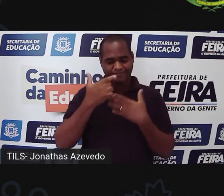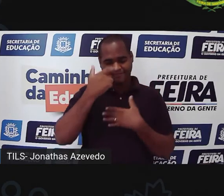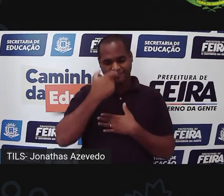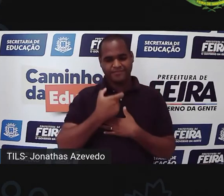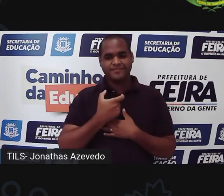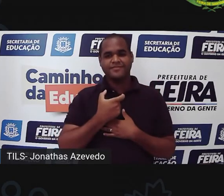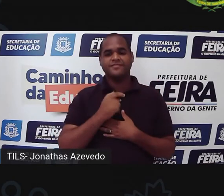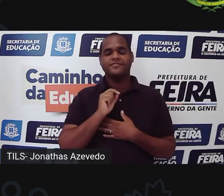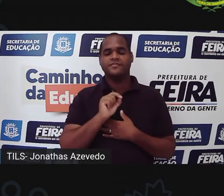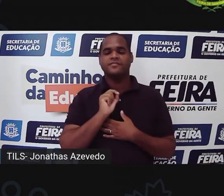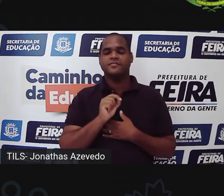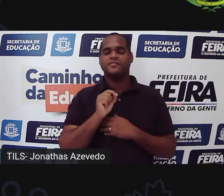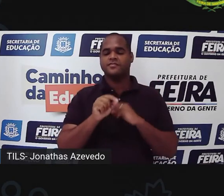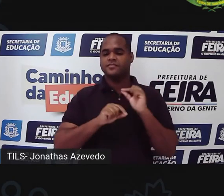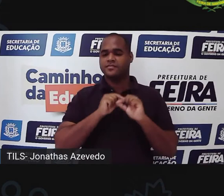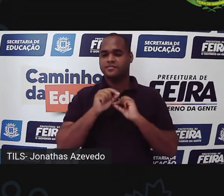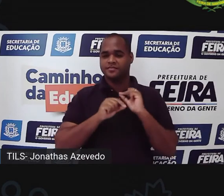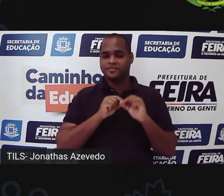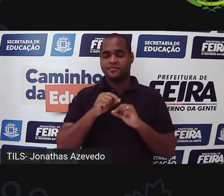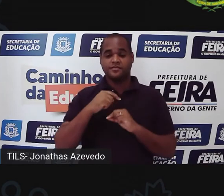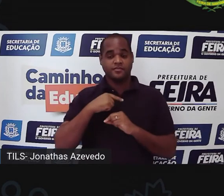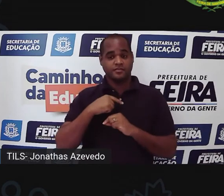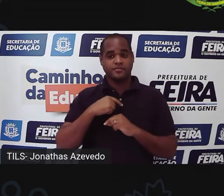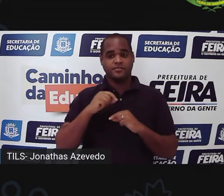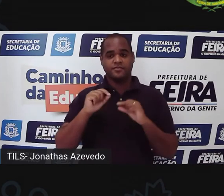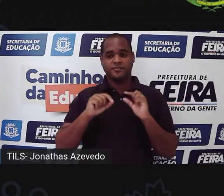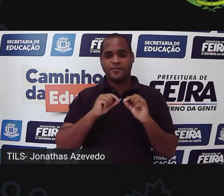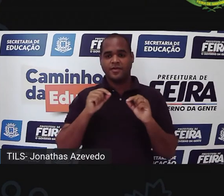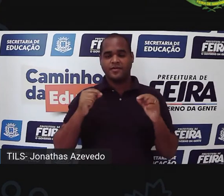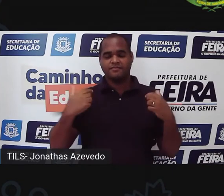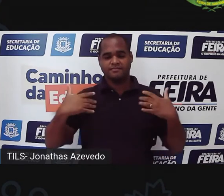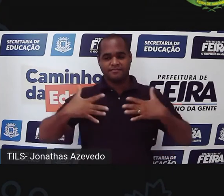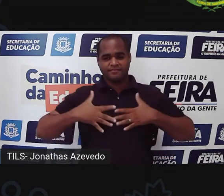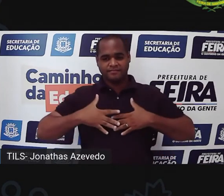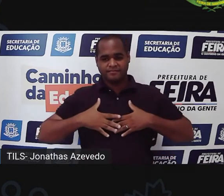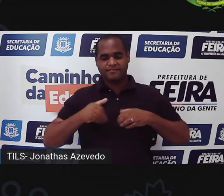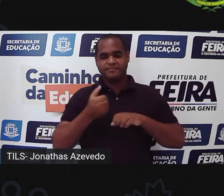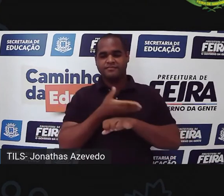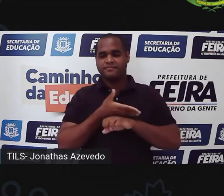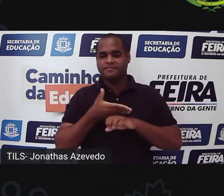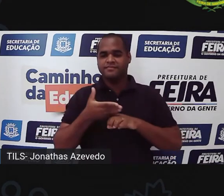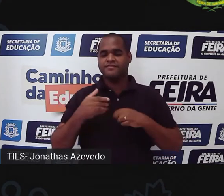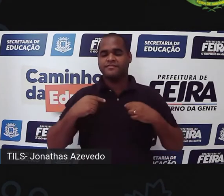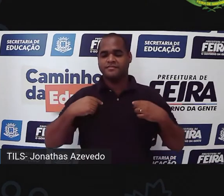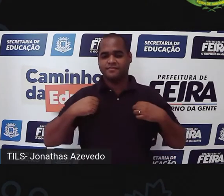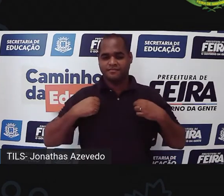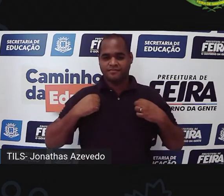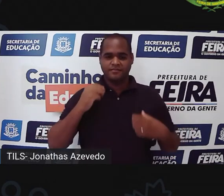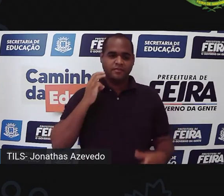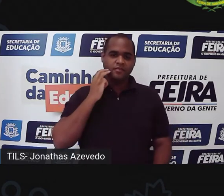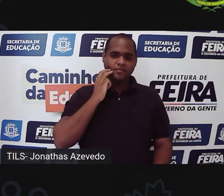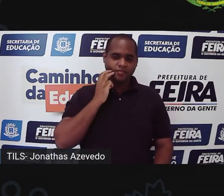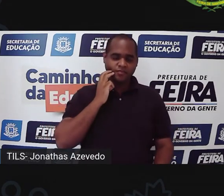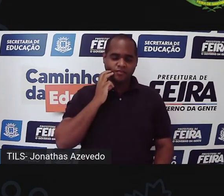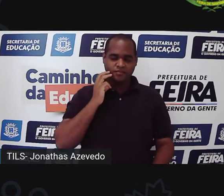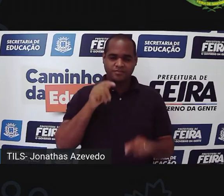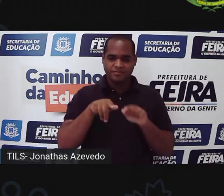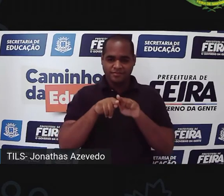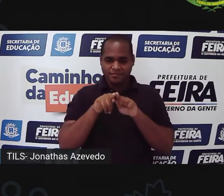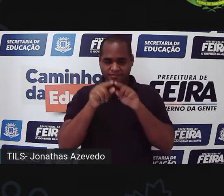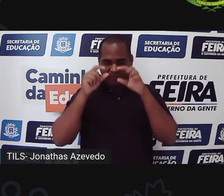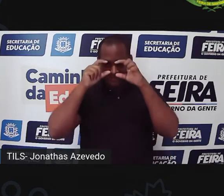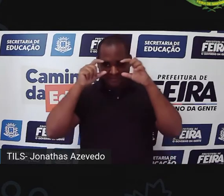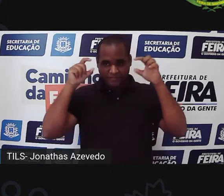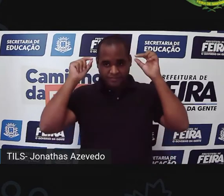eu estou trajando um guardapó branco, sobre uma camisa rosada, estou com óculos